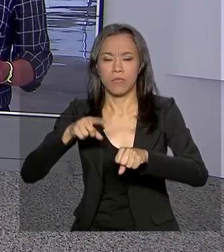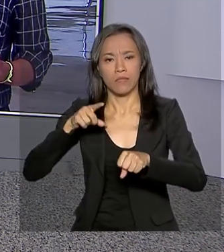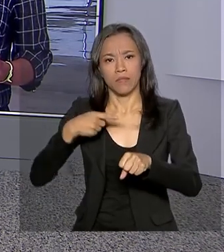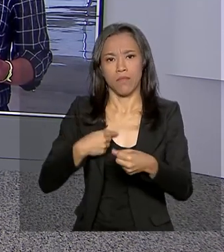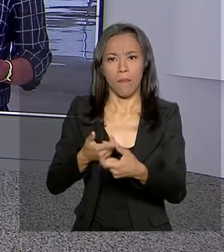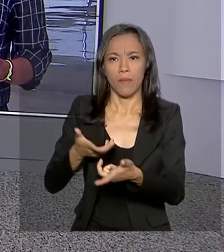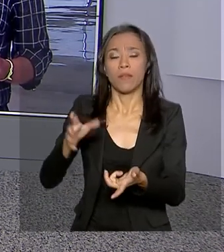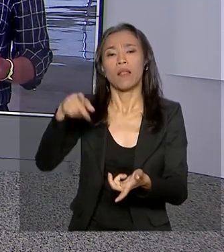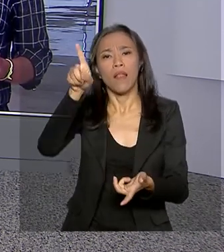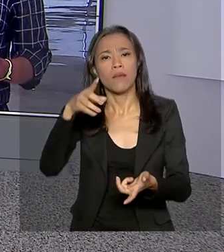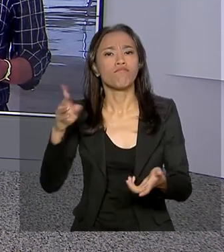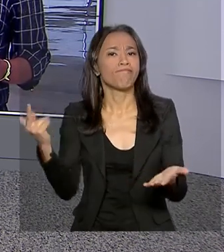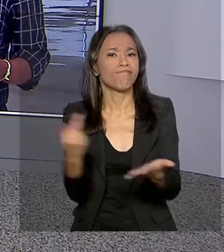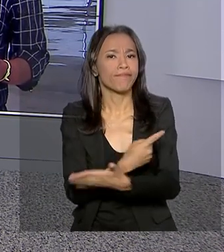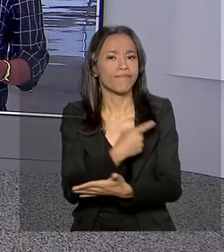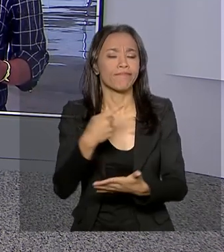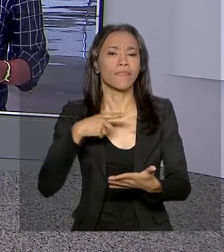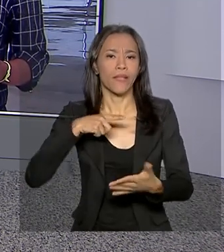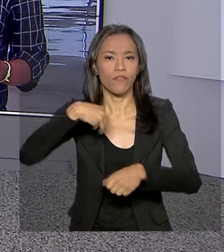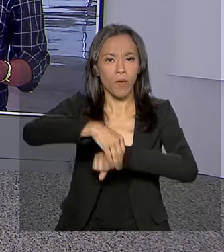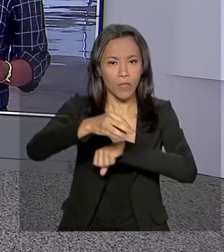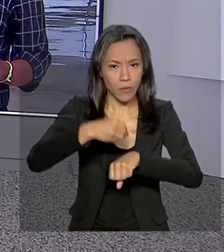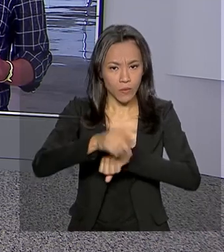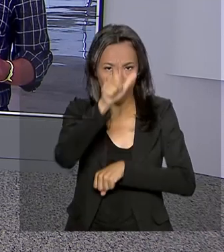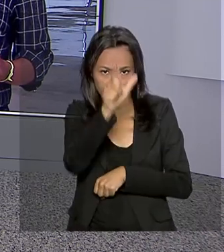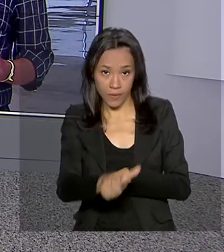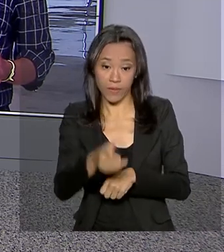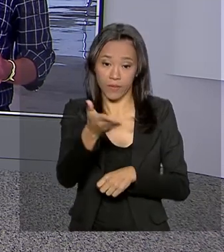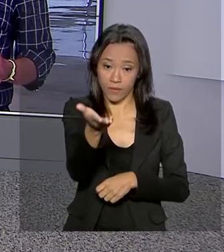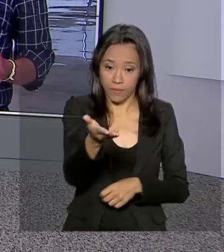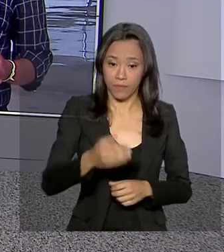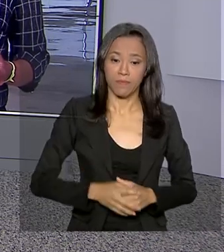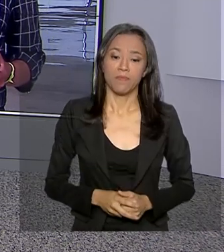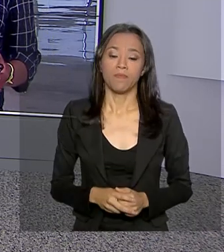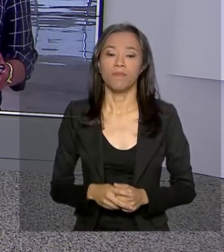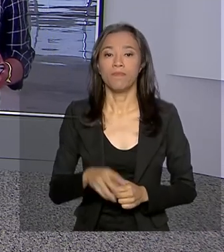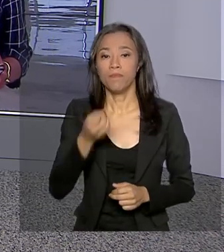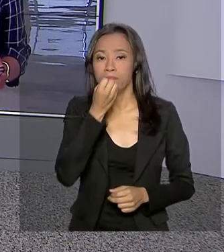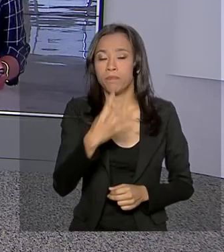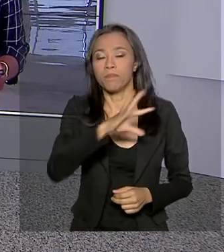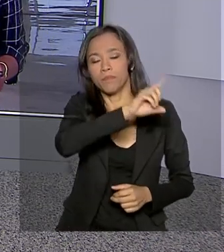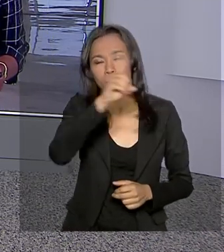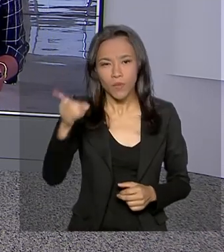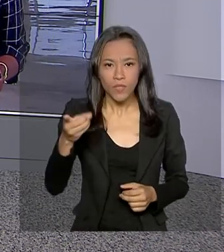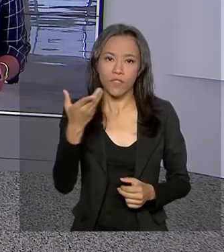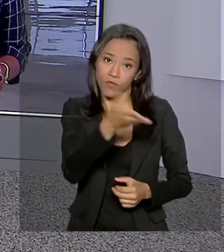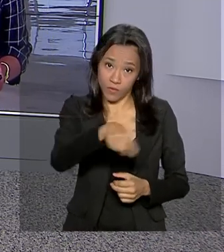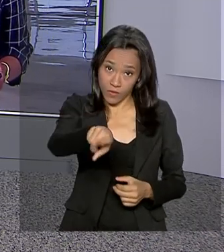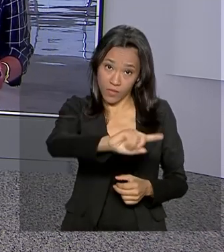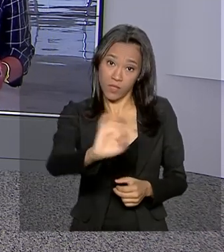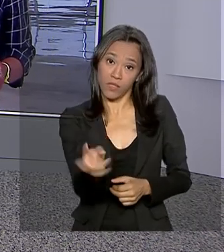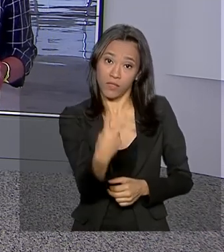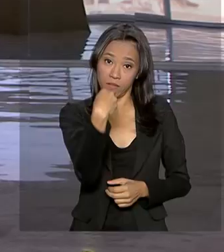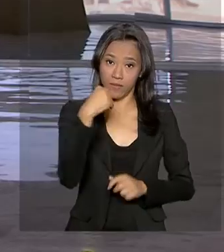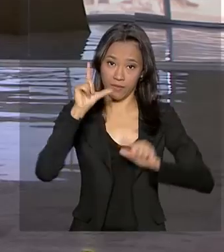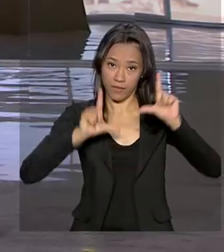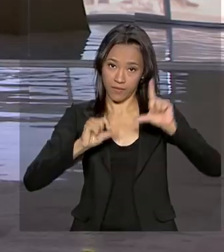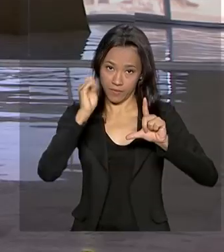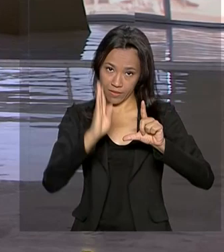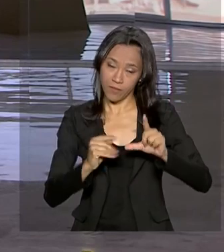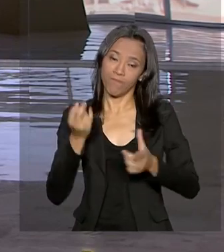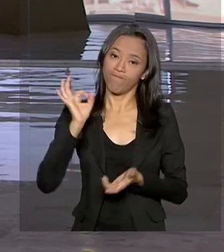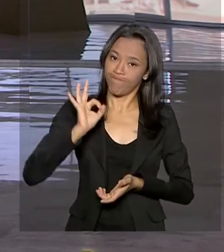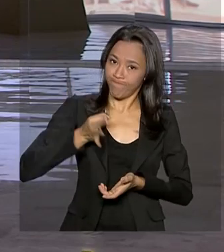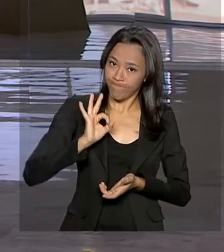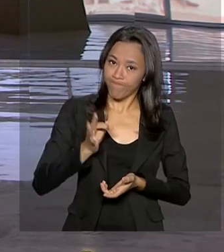informações é a repórter Luciana Colares de Holanda. Bom dia, Luciana. Bom dia, Renata. Bom dia para você que acompanha a TV Brasil. É isso